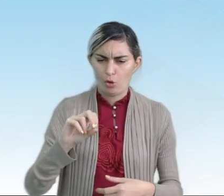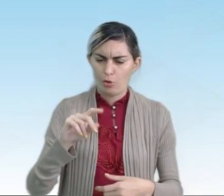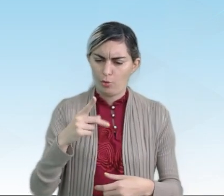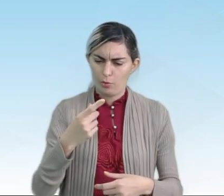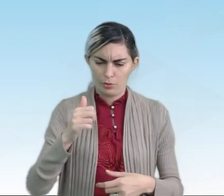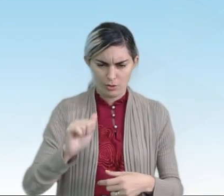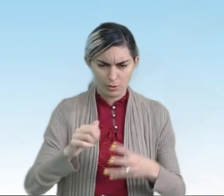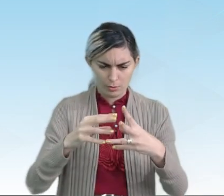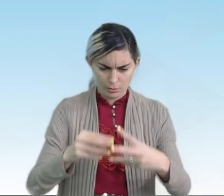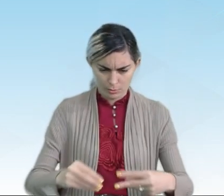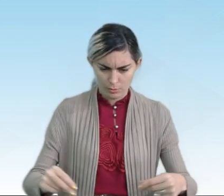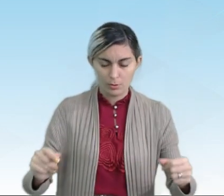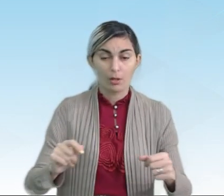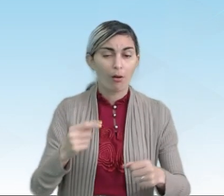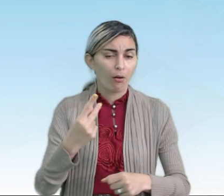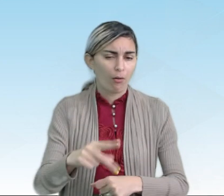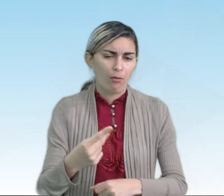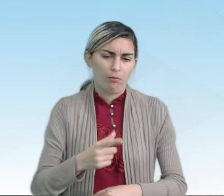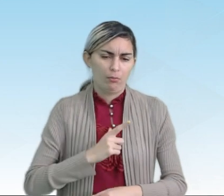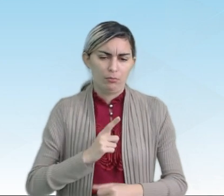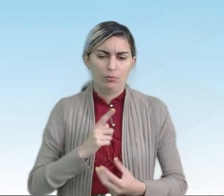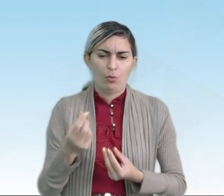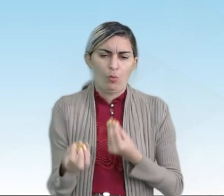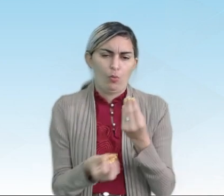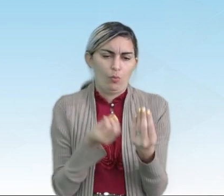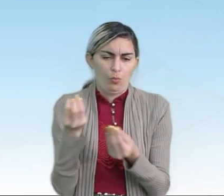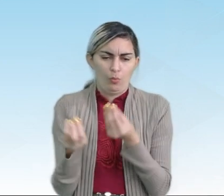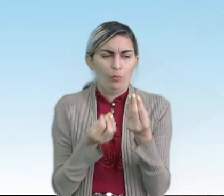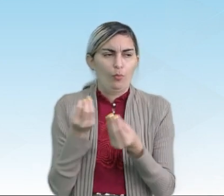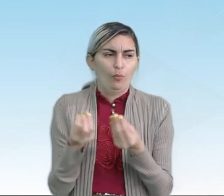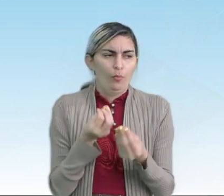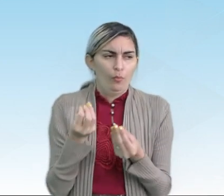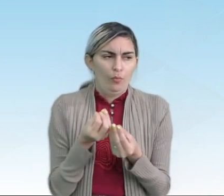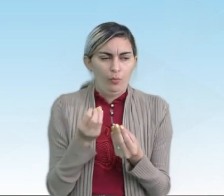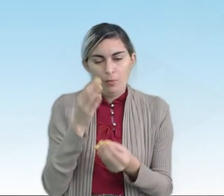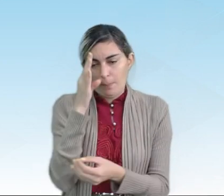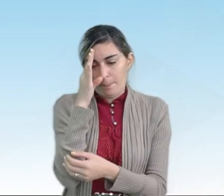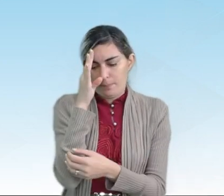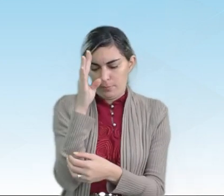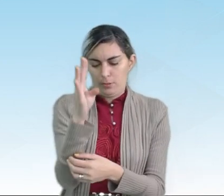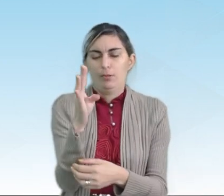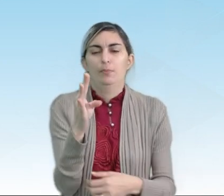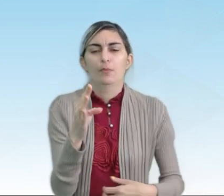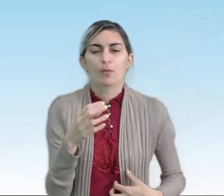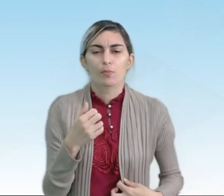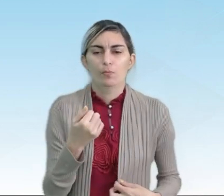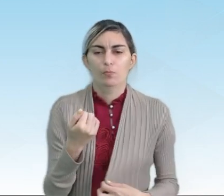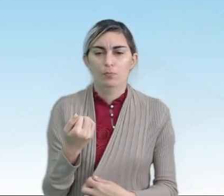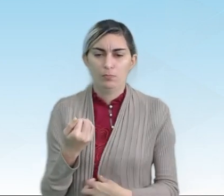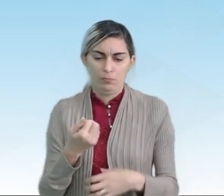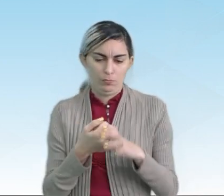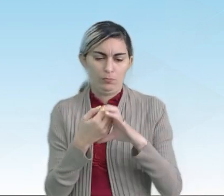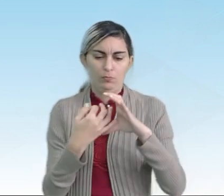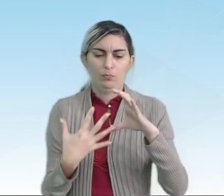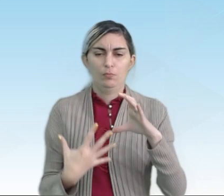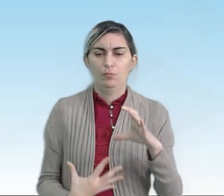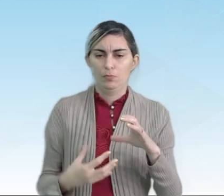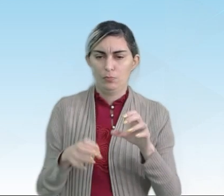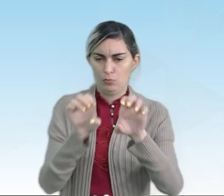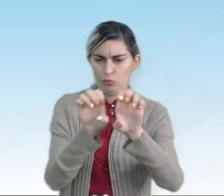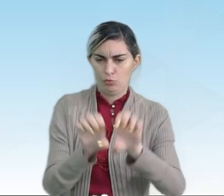sedimentares, elas têm como uma das suas principais características a sua